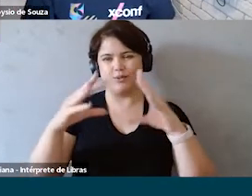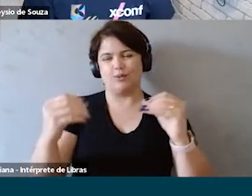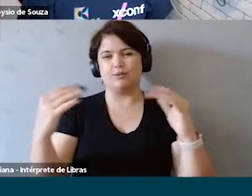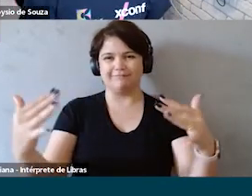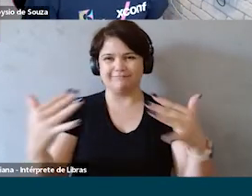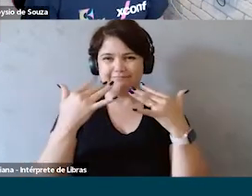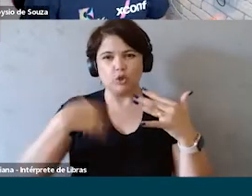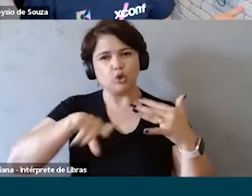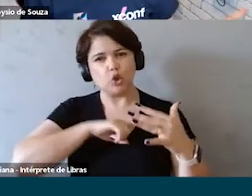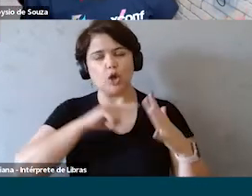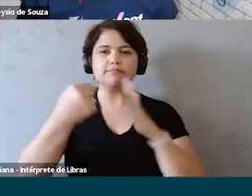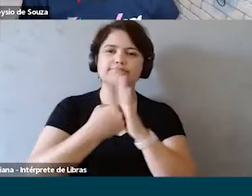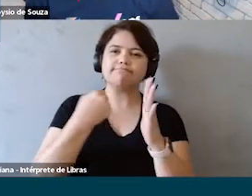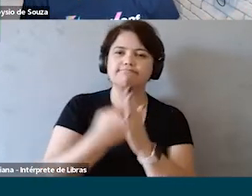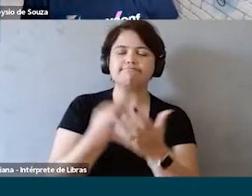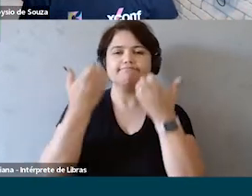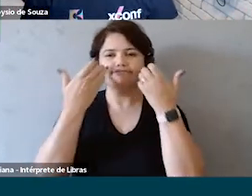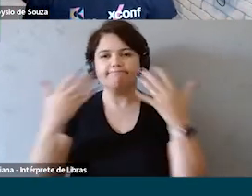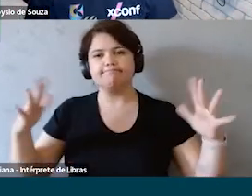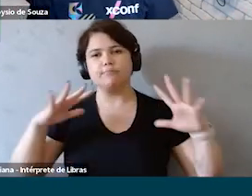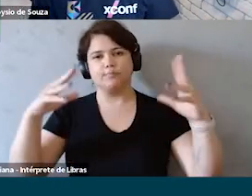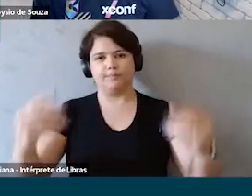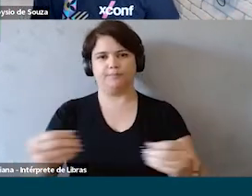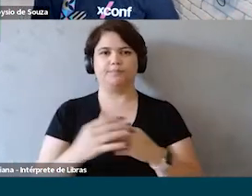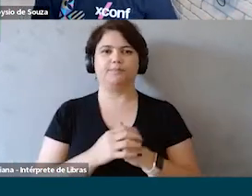e estamos abertos para perguntas